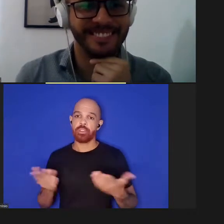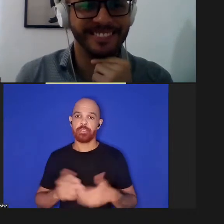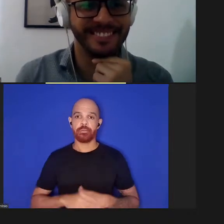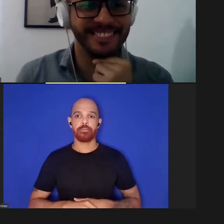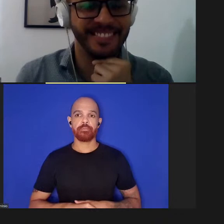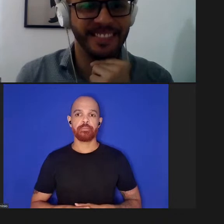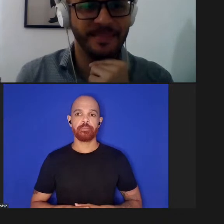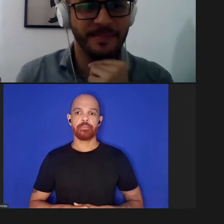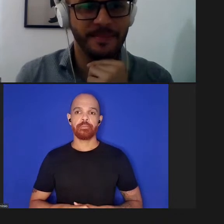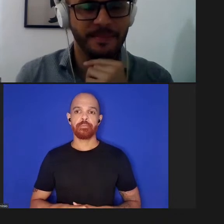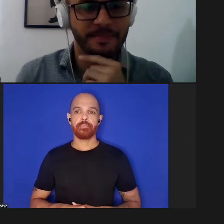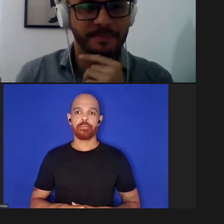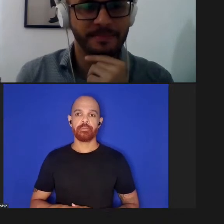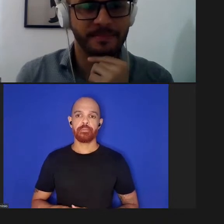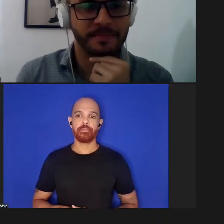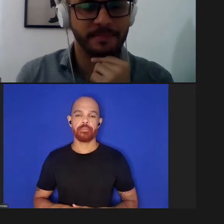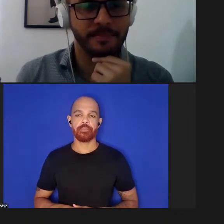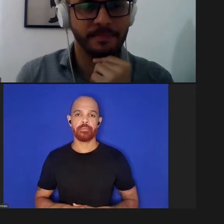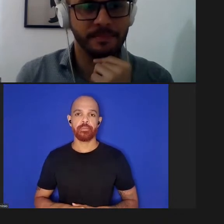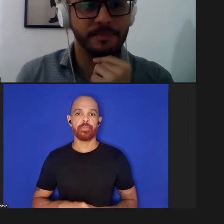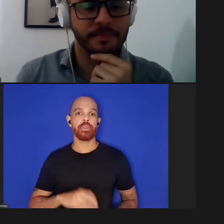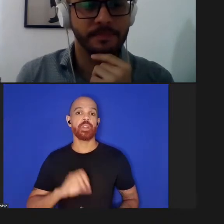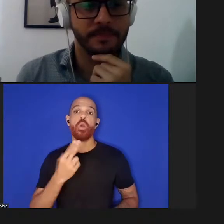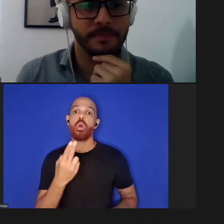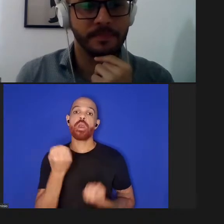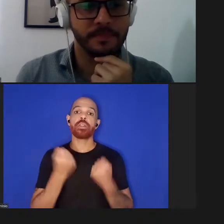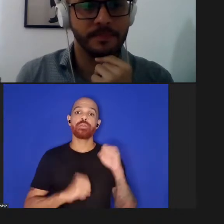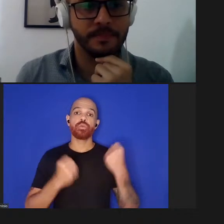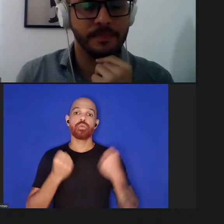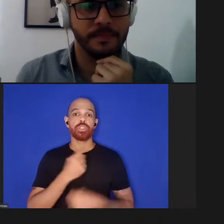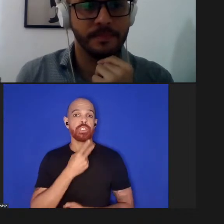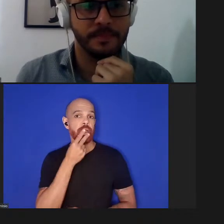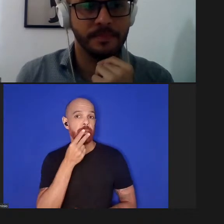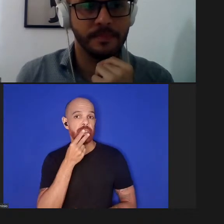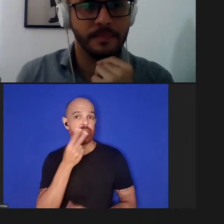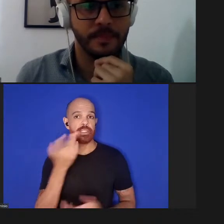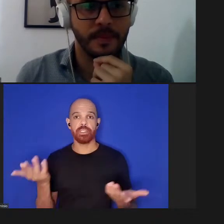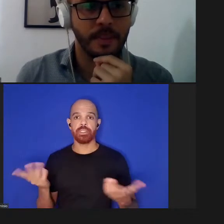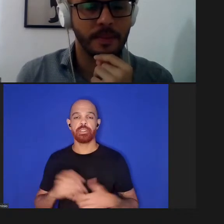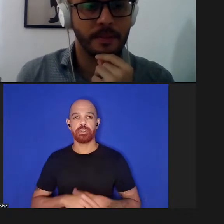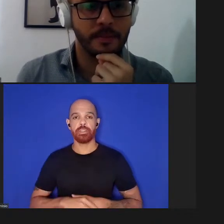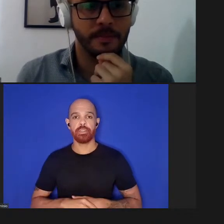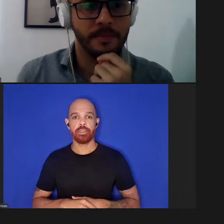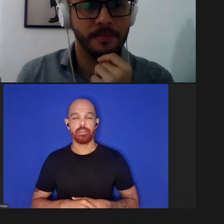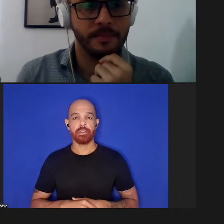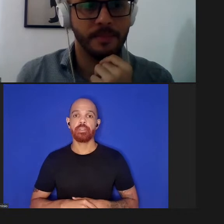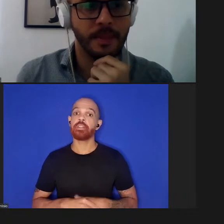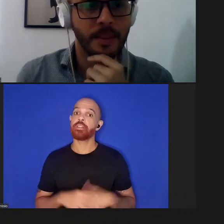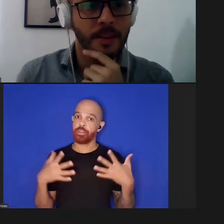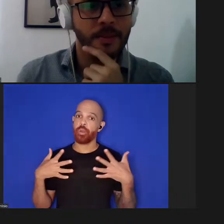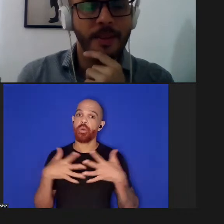ou a indústria tabagista então é muito complicado